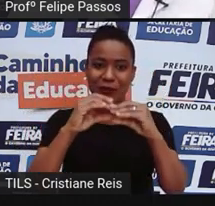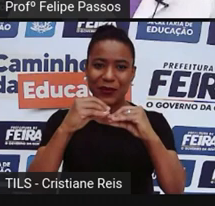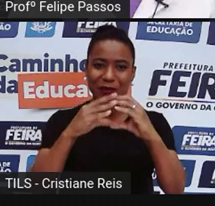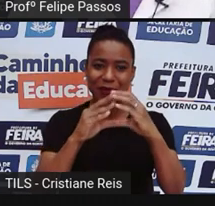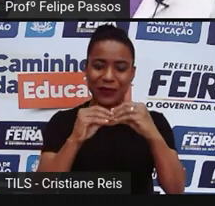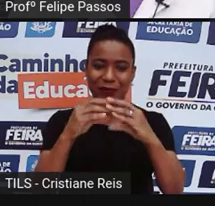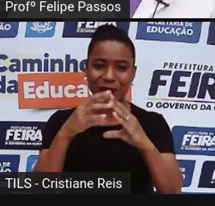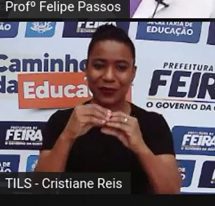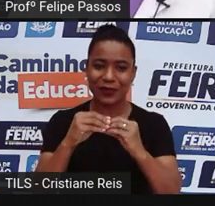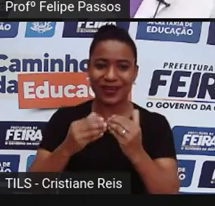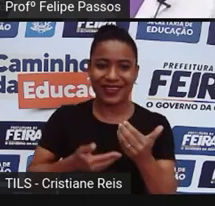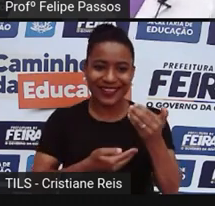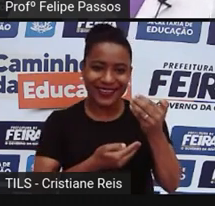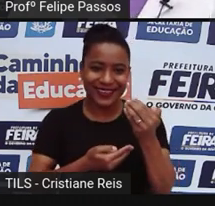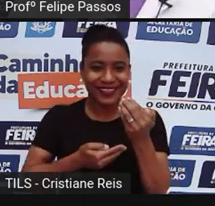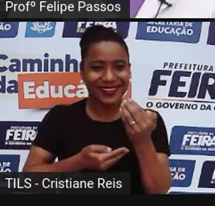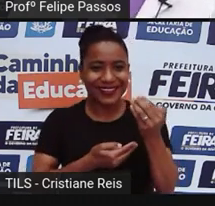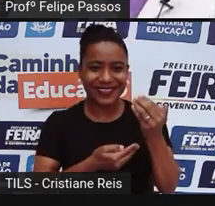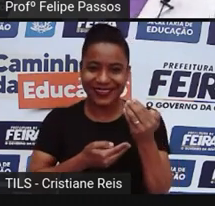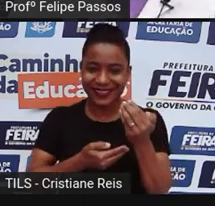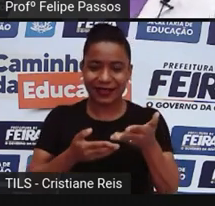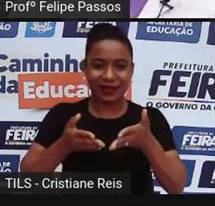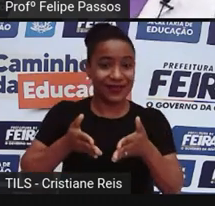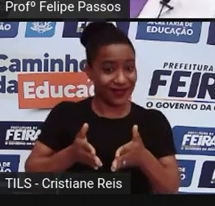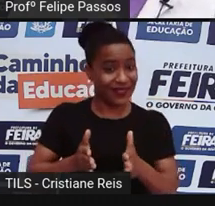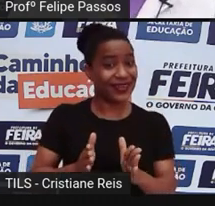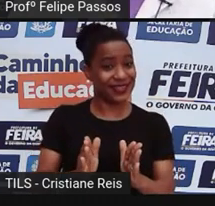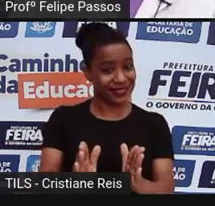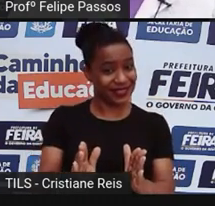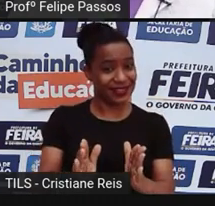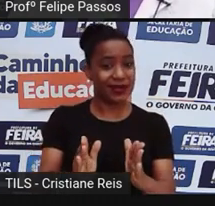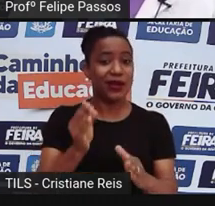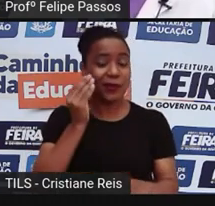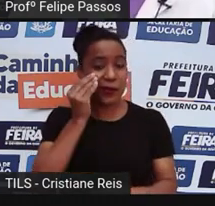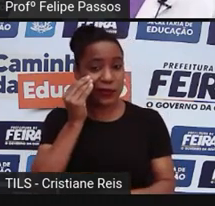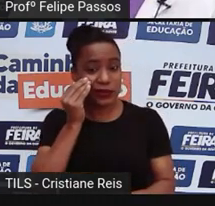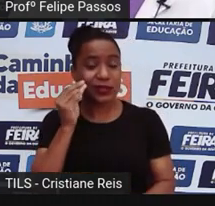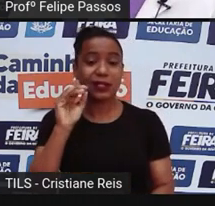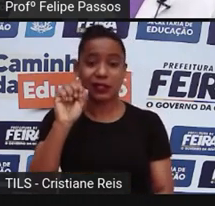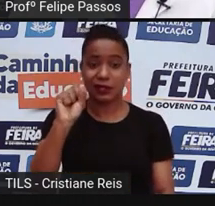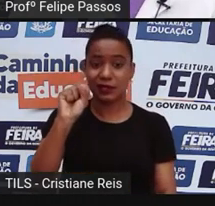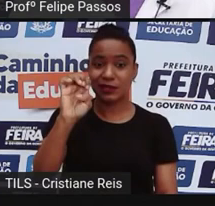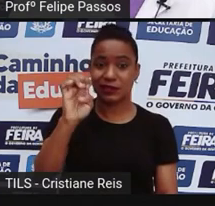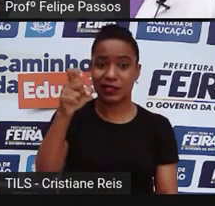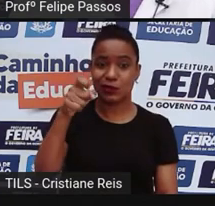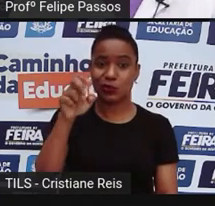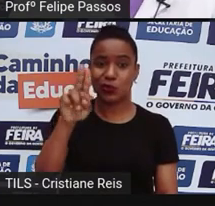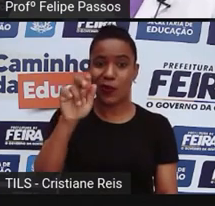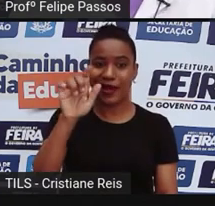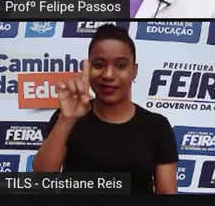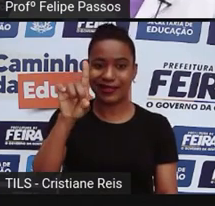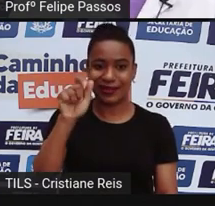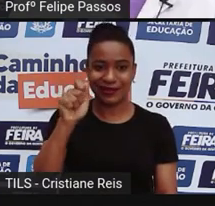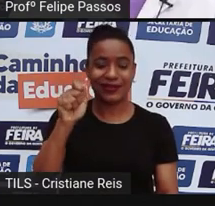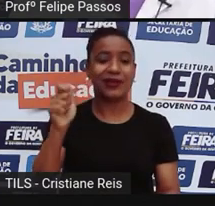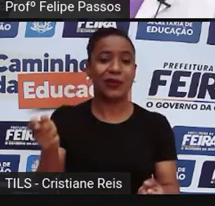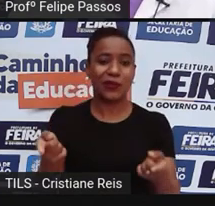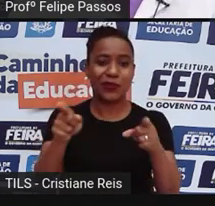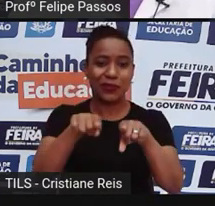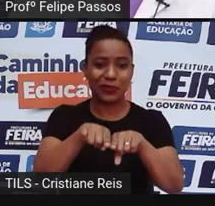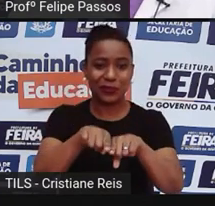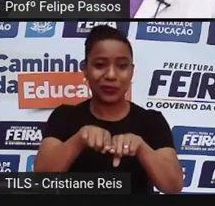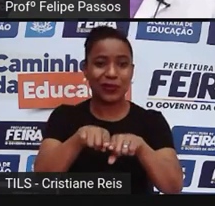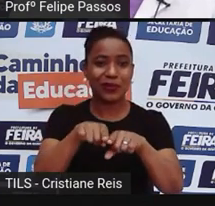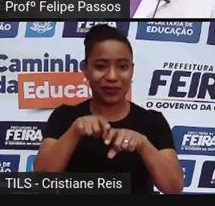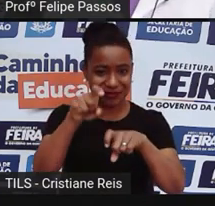essa bebezinha aqui. Então, essa é a reprodução sexuada. Para acontecer a reprodução sexuada, tanto o homem como a